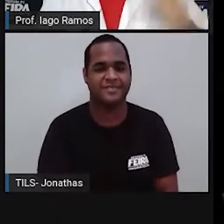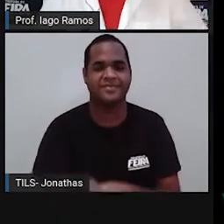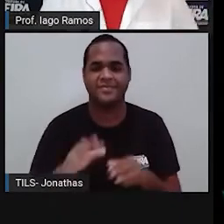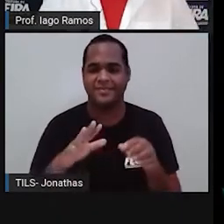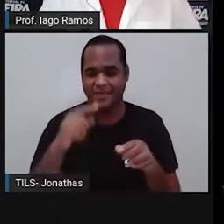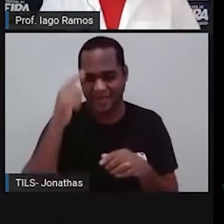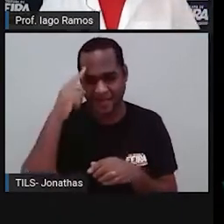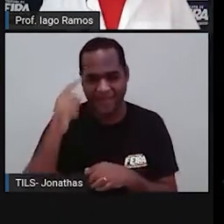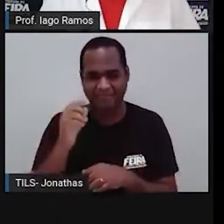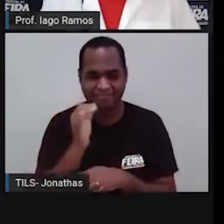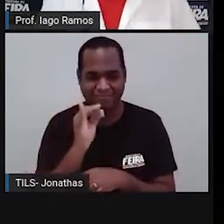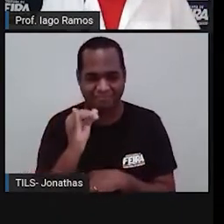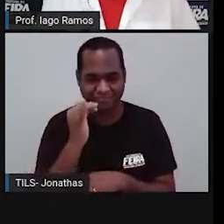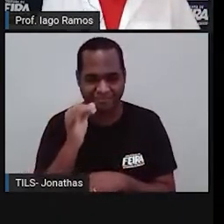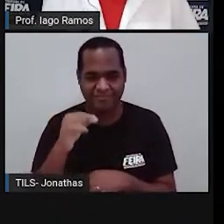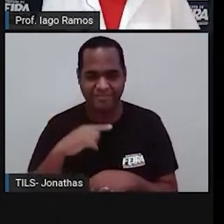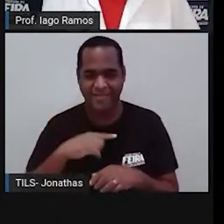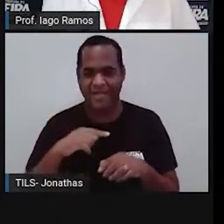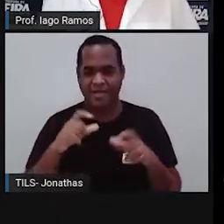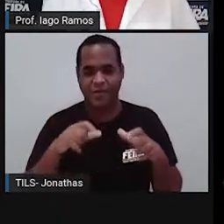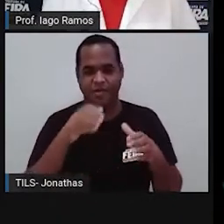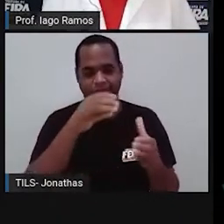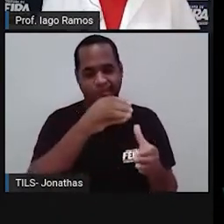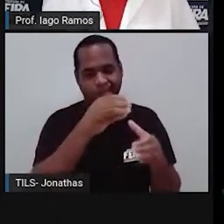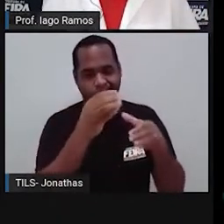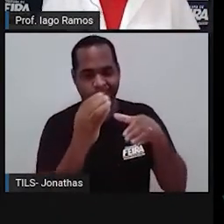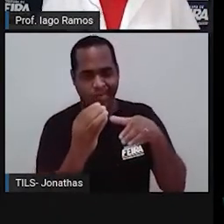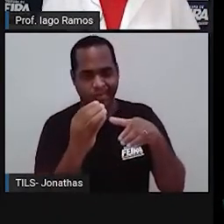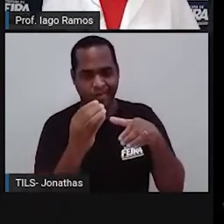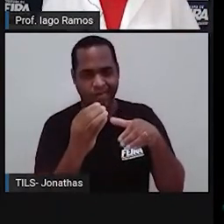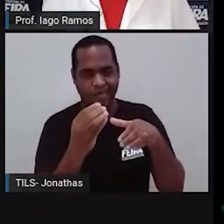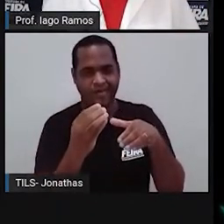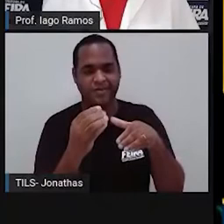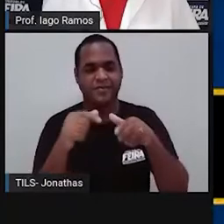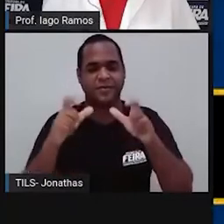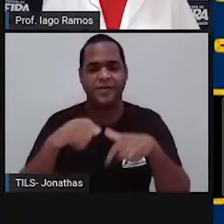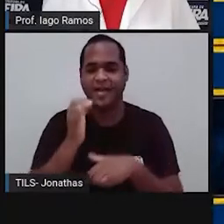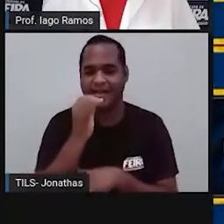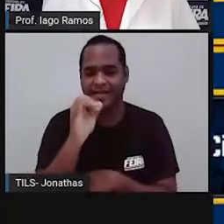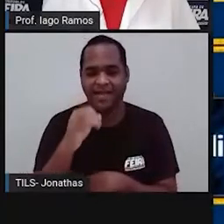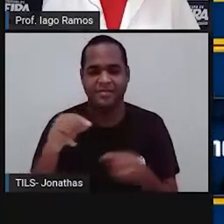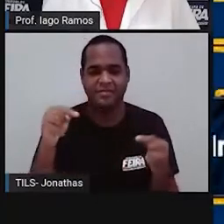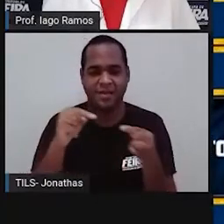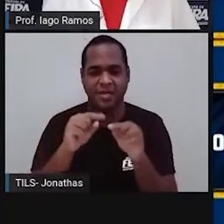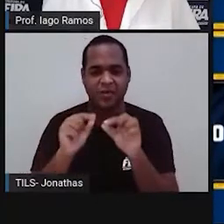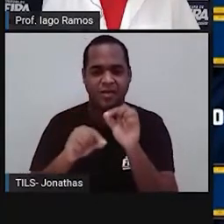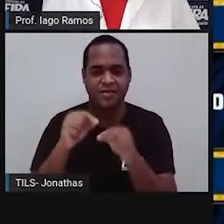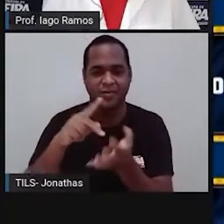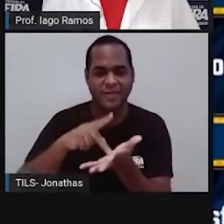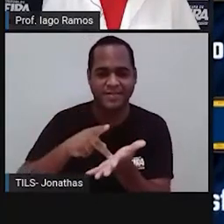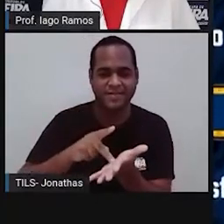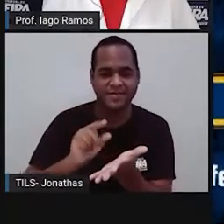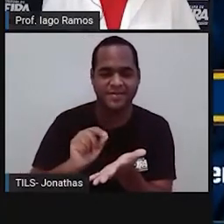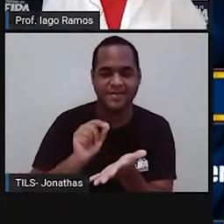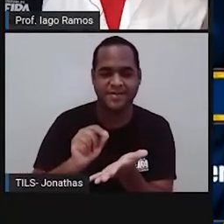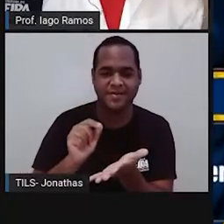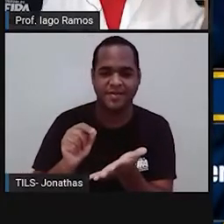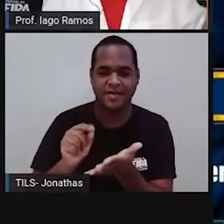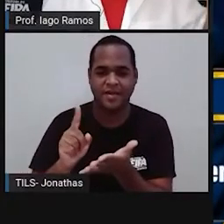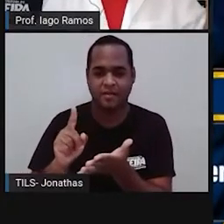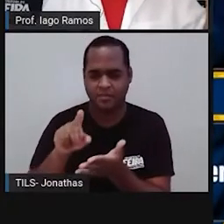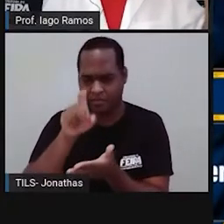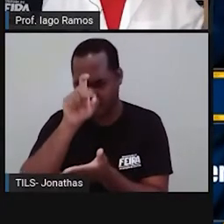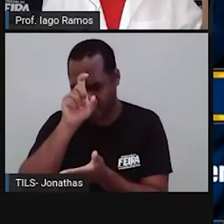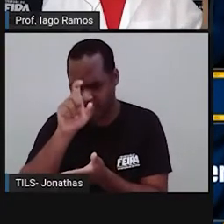Itália é semelhante a que forma geométrica? A torre de Pisa. Pirâmide? Não. Pirâmide é lá no